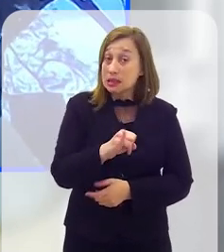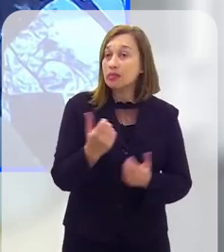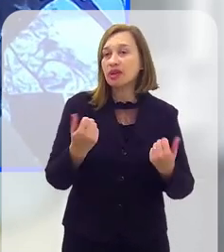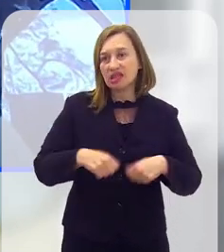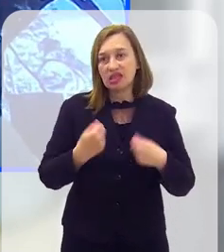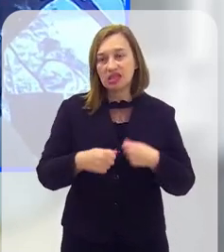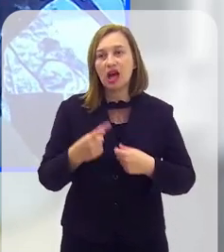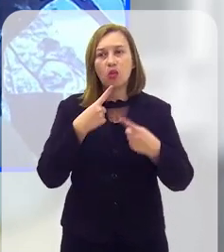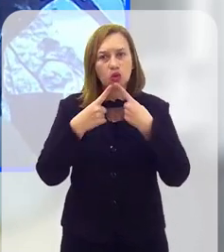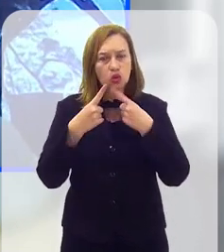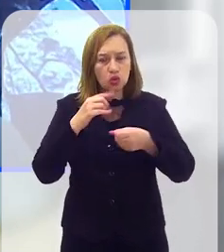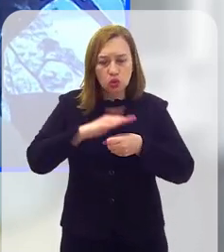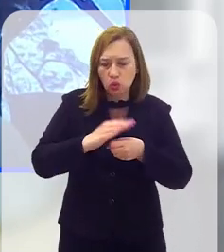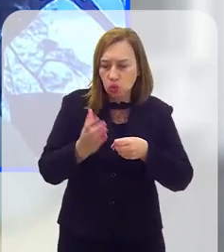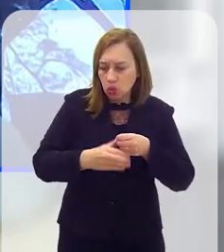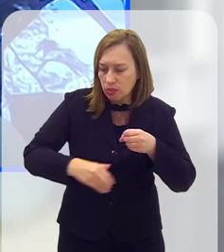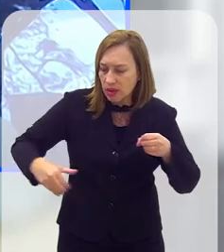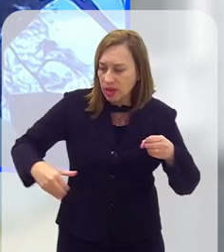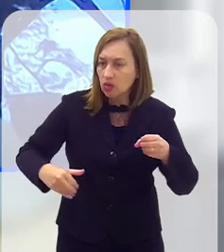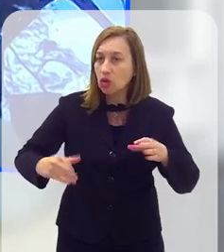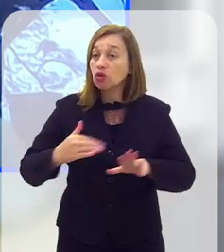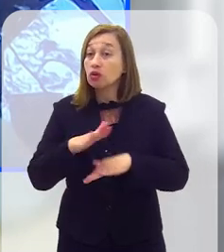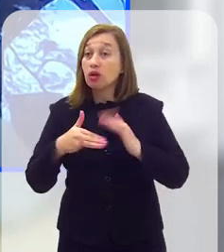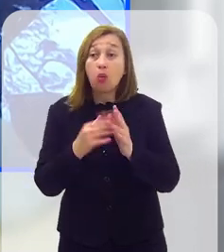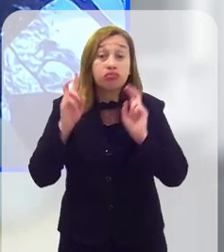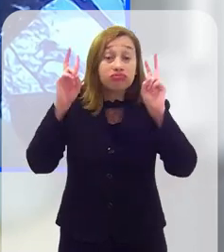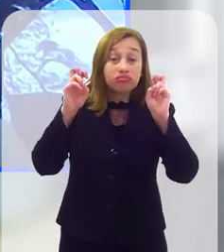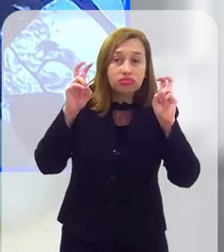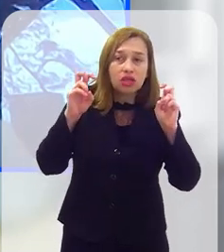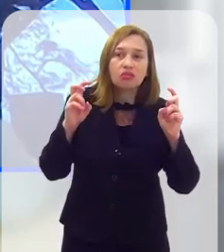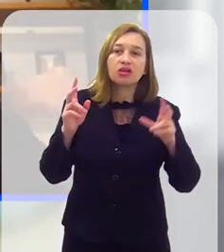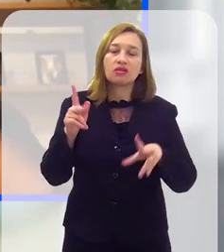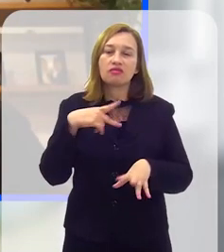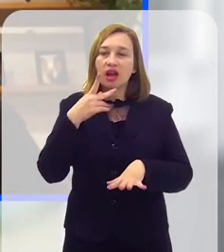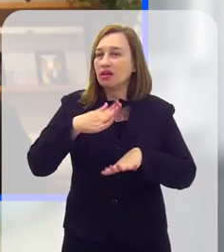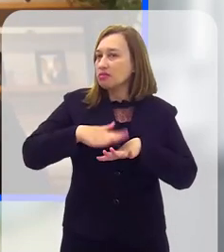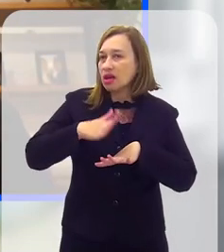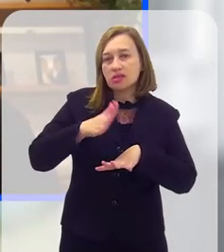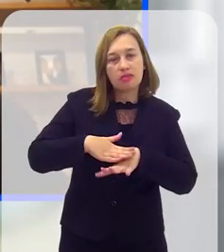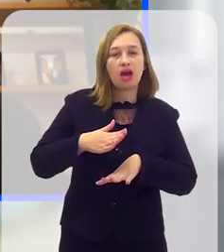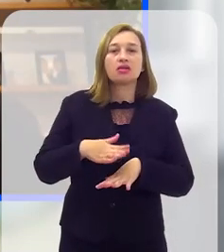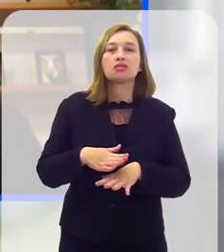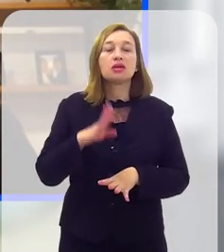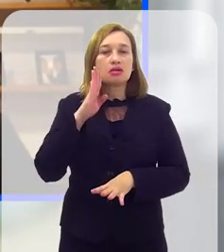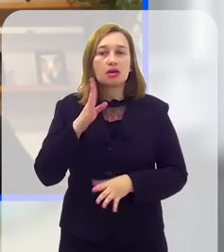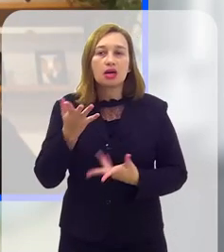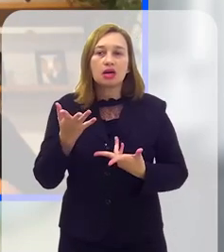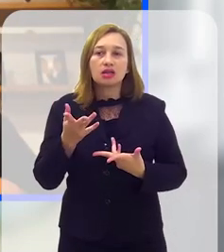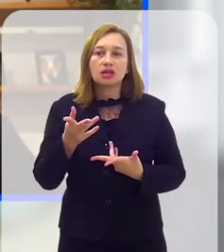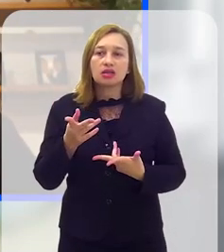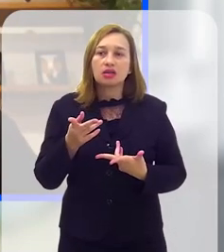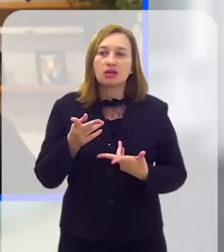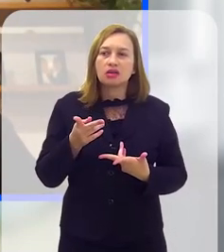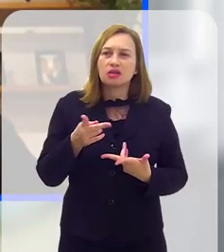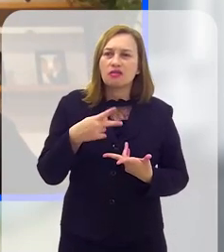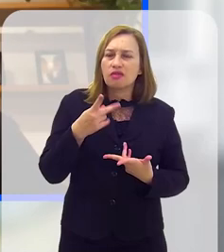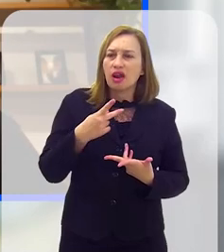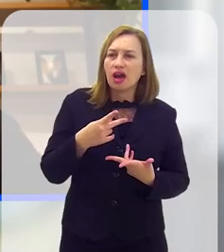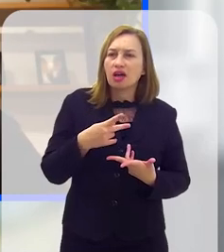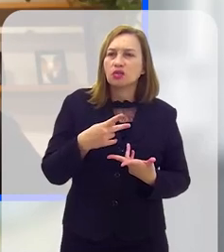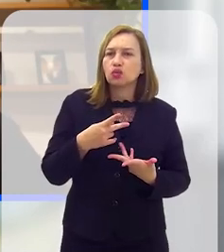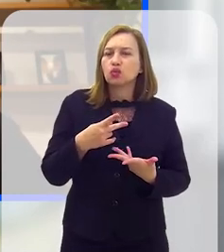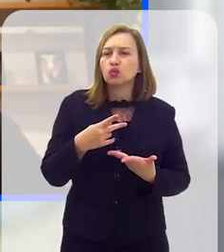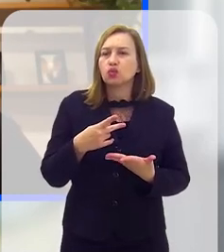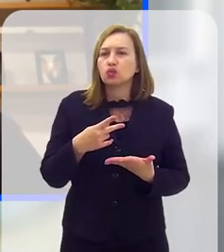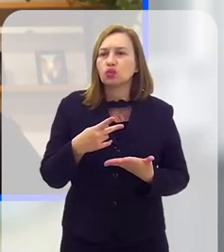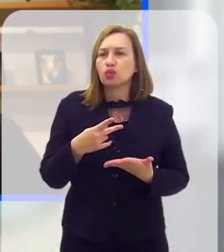tarifário, e se for necessário, uma discussão de saneamento integrado, e esse é um tema que vem sendo ressaltado cada vez mais,